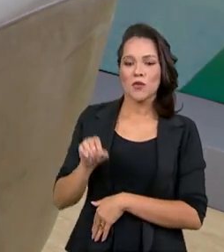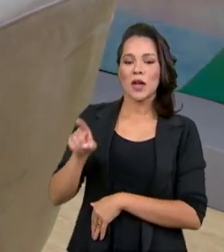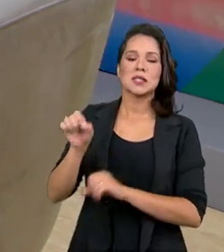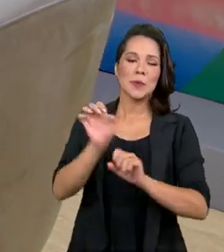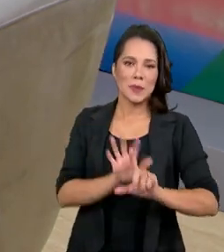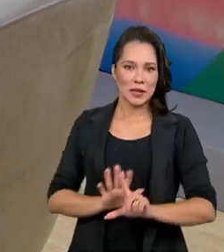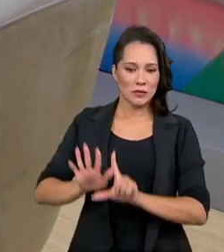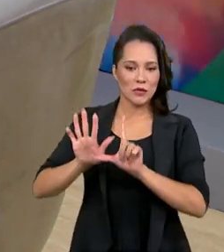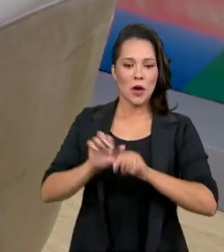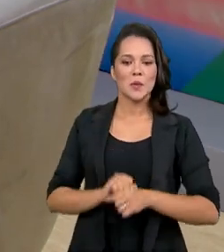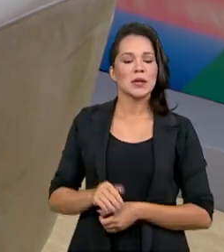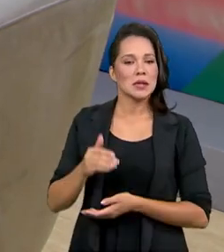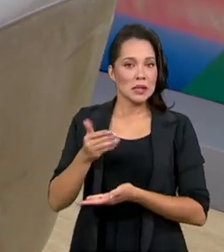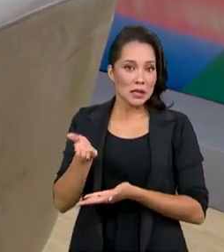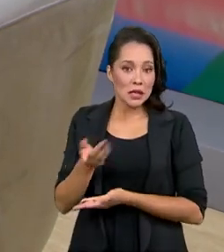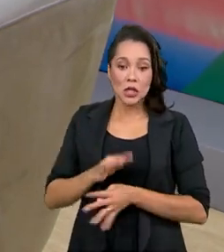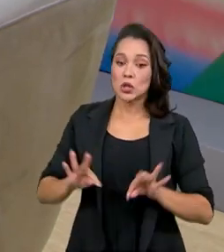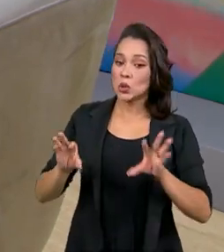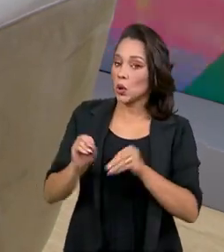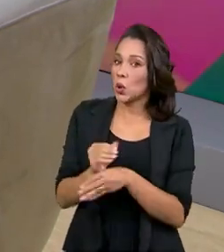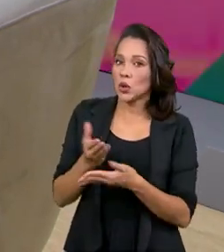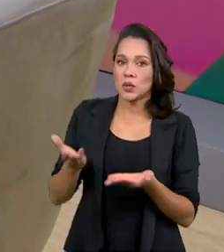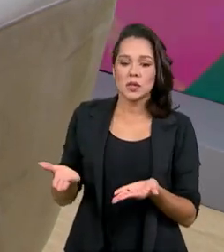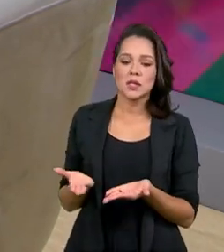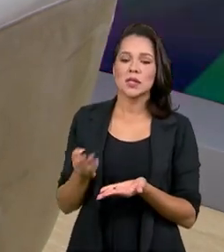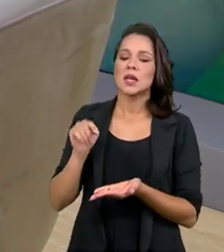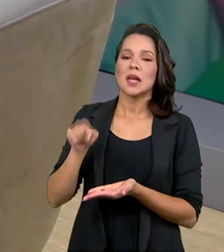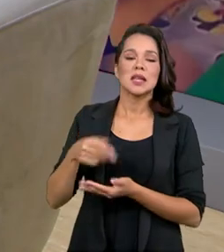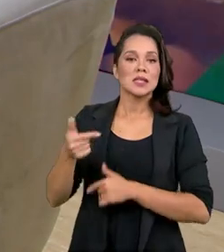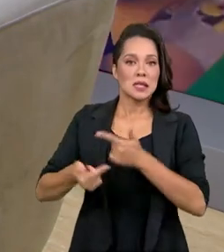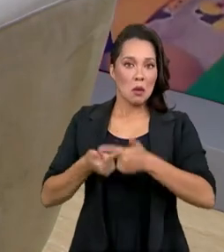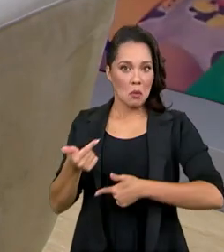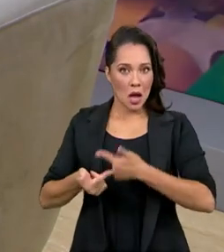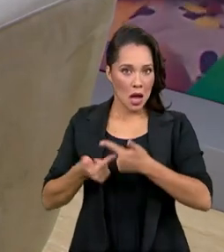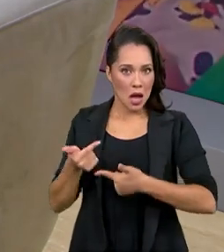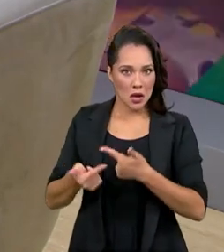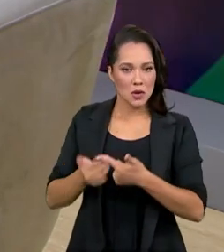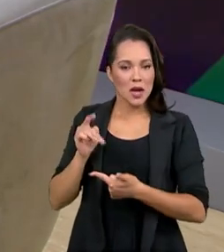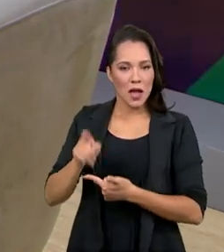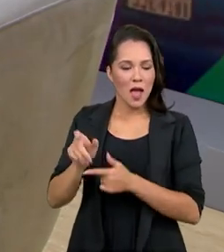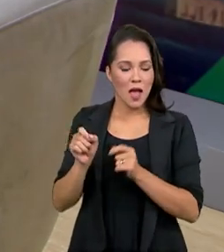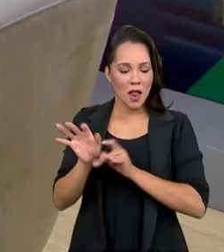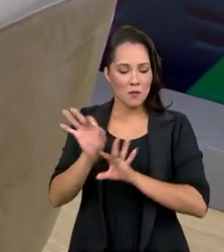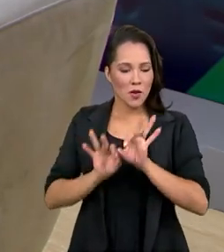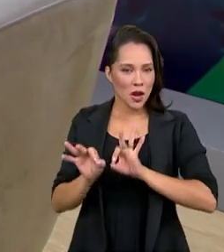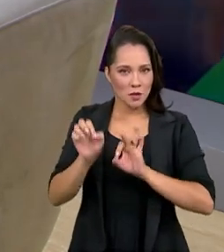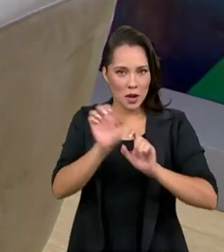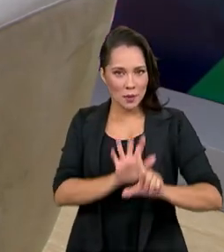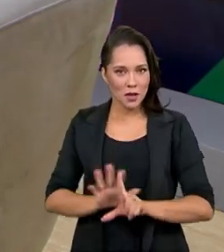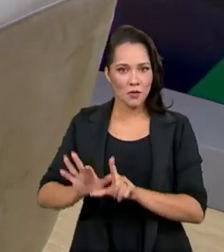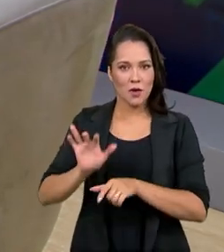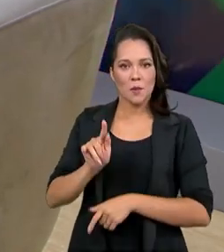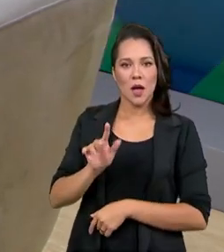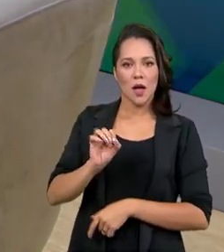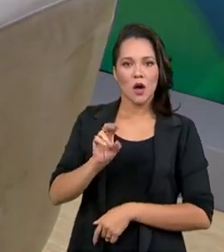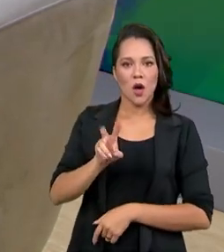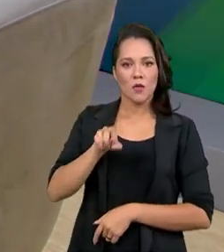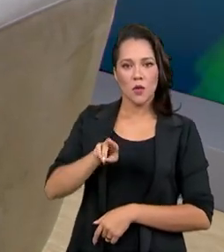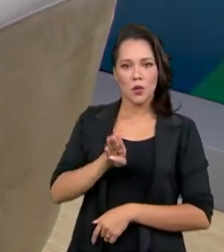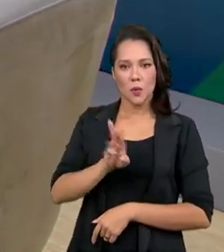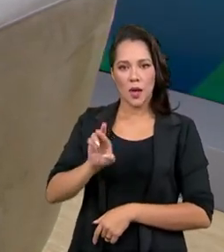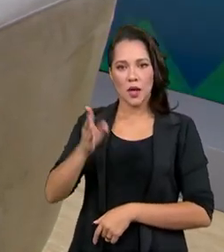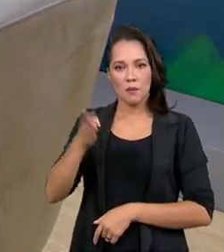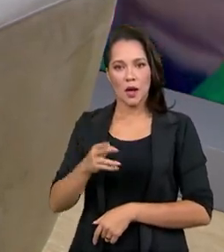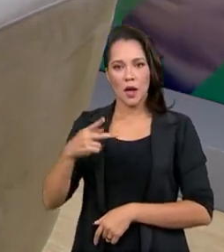essa é a plataforma, né, secretária, que todos, todos esses trabalhos, ele é feito por meio dela, gov.br